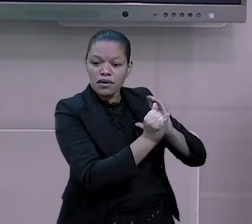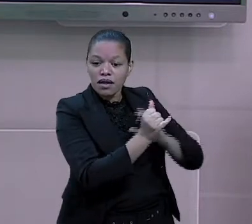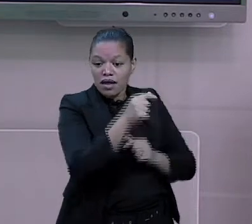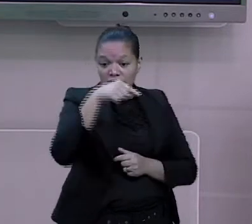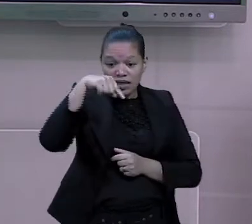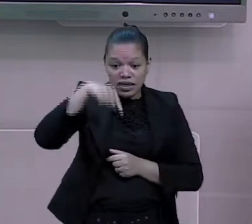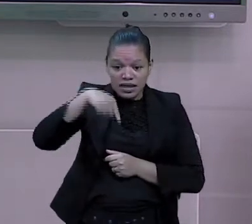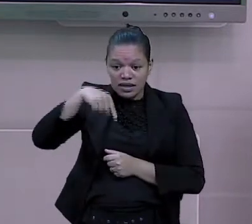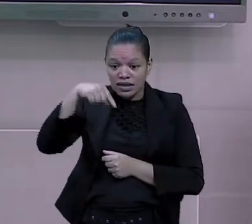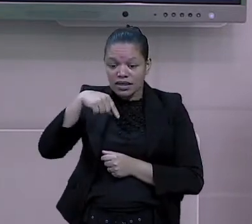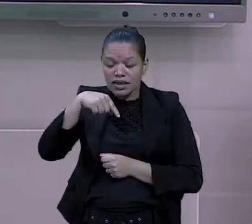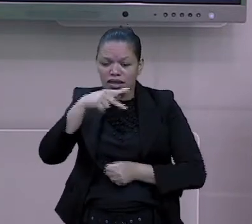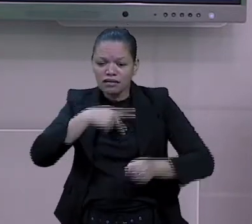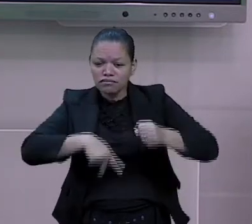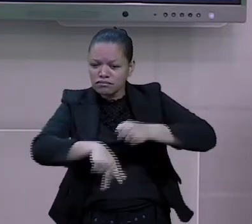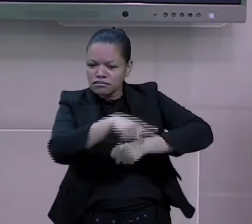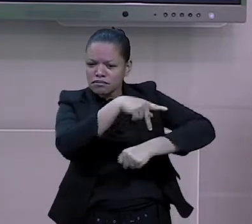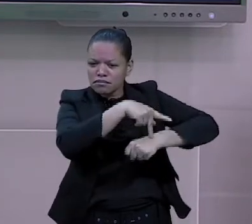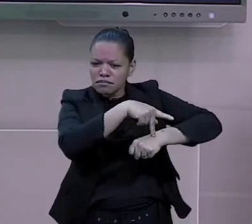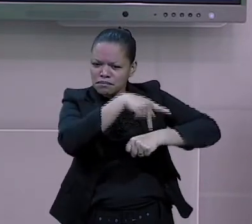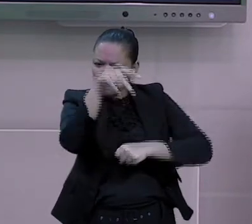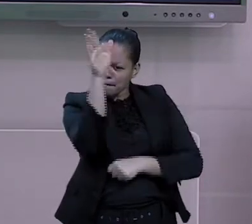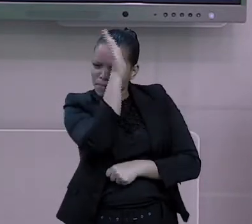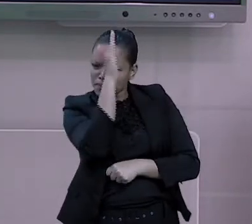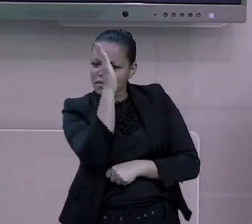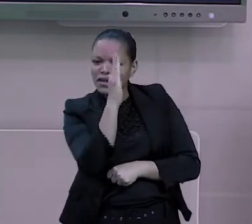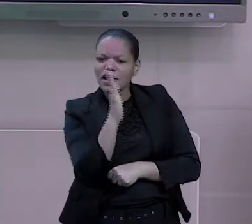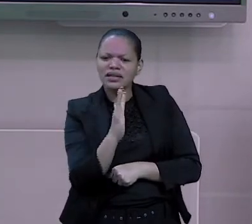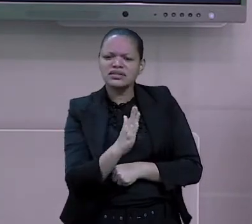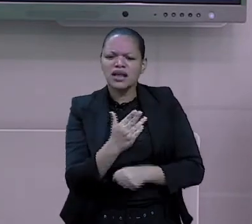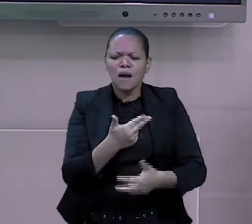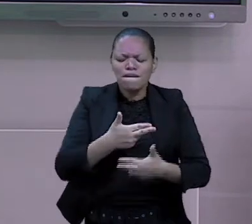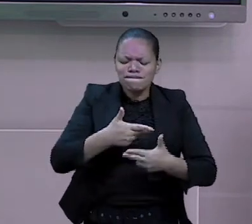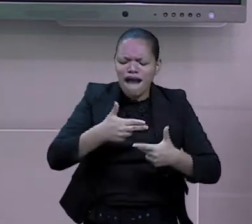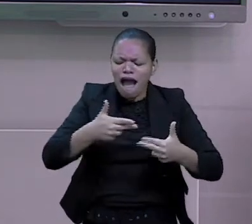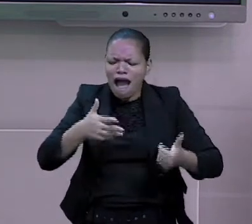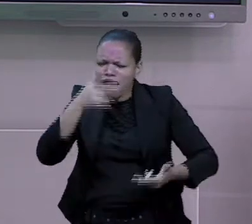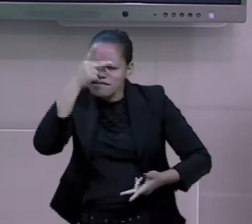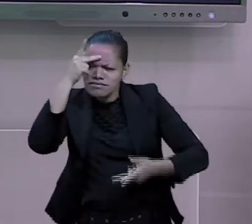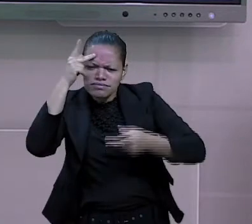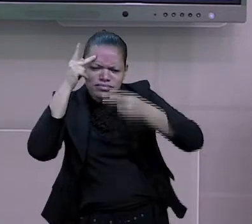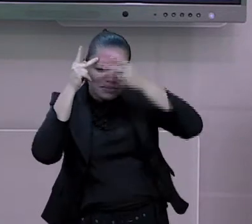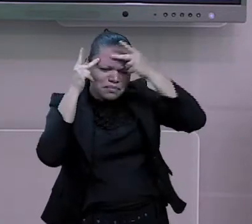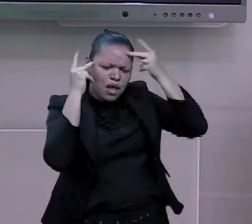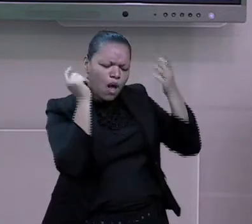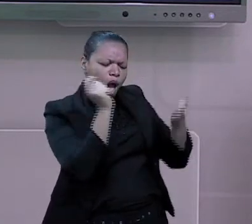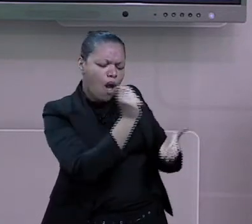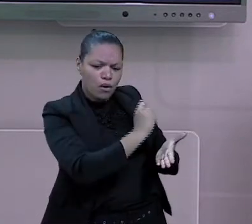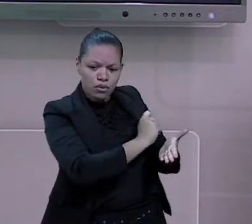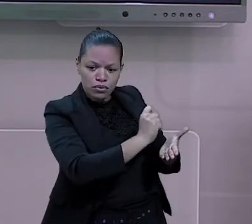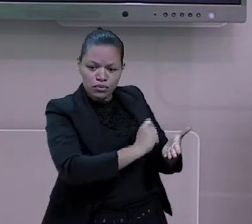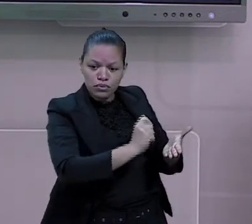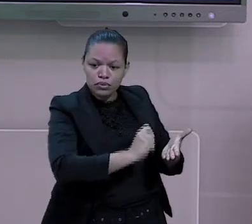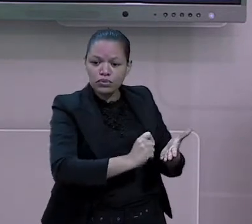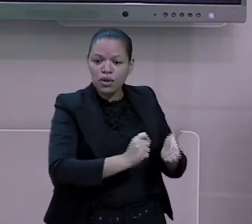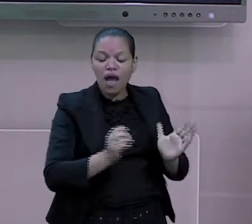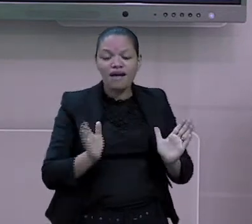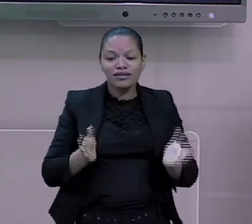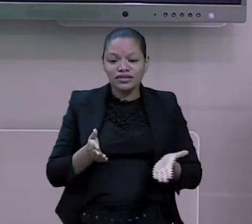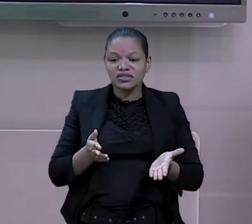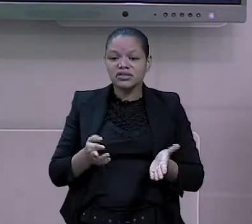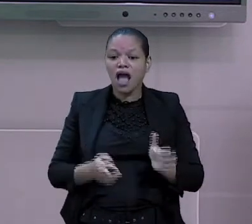recontaram essas fábulas, como Ruth Rocha, que você vê aqui, uma obra dela, uma